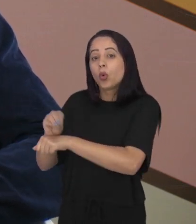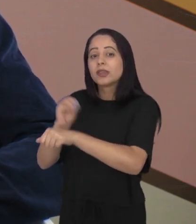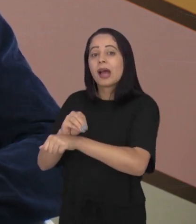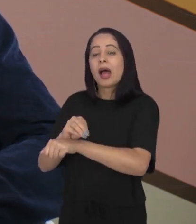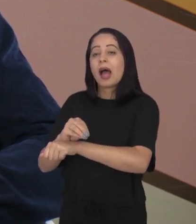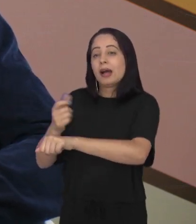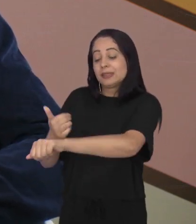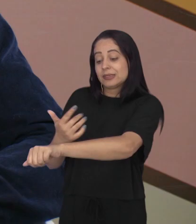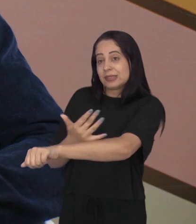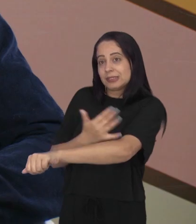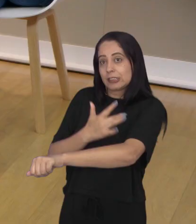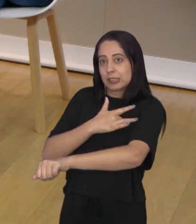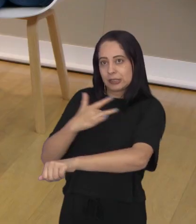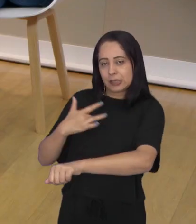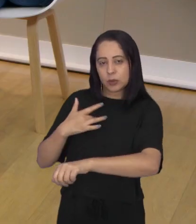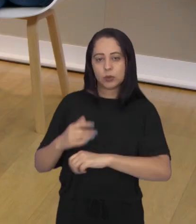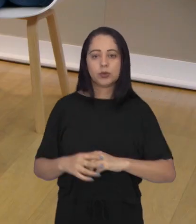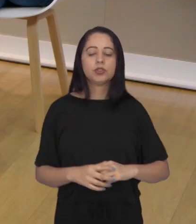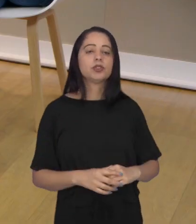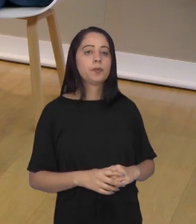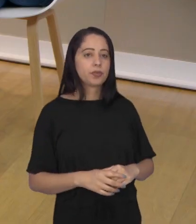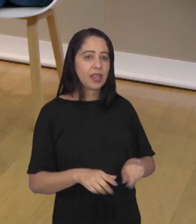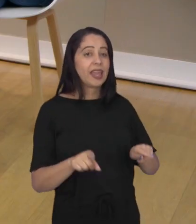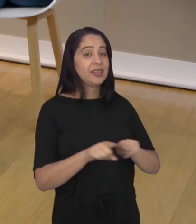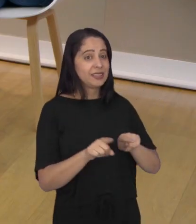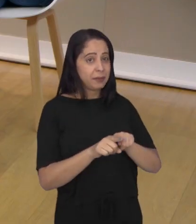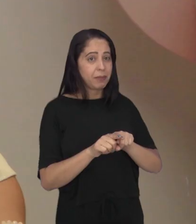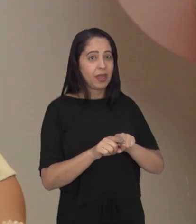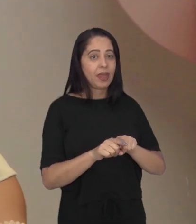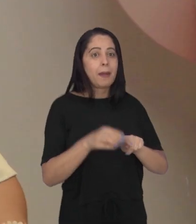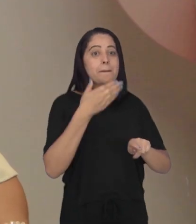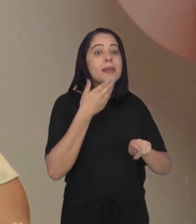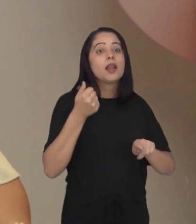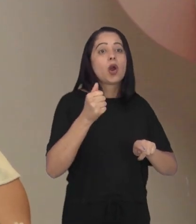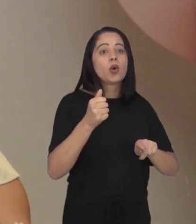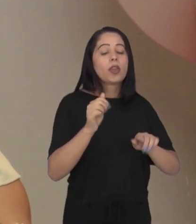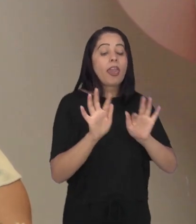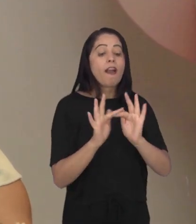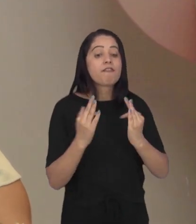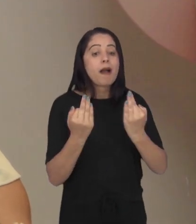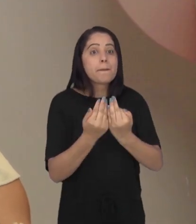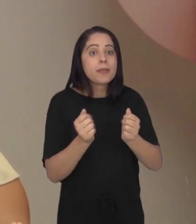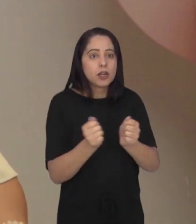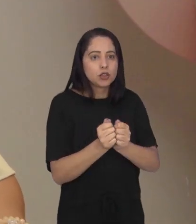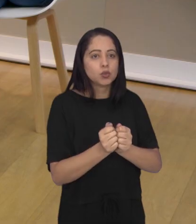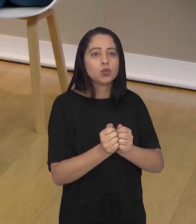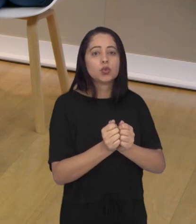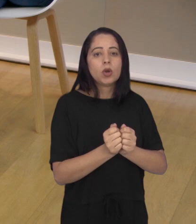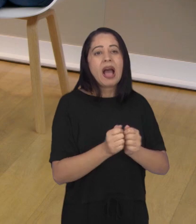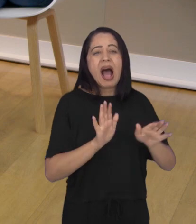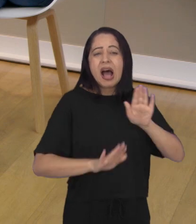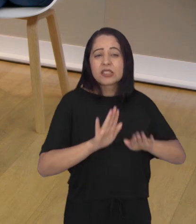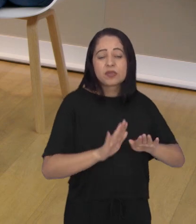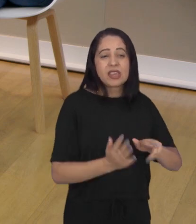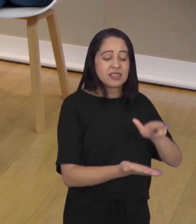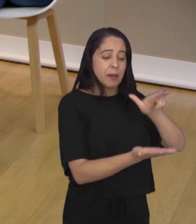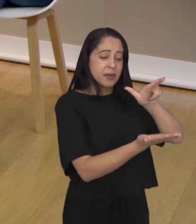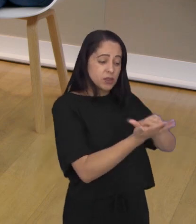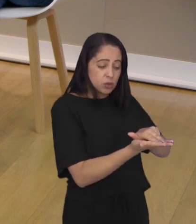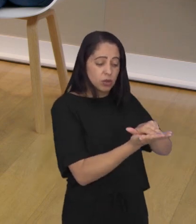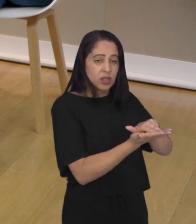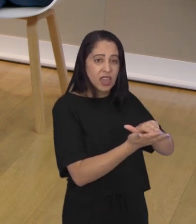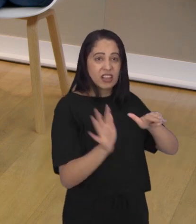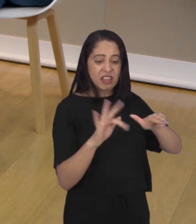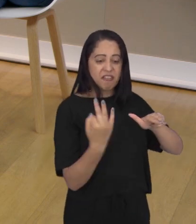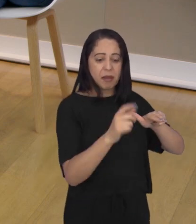cuidar da saúde emocional. Com certeza. E não há nada melhor do que estar rodeado de pessoas que a gente ama, né? Quando acontece a internação,